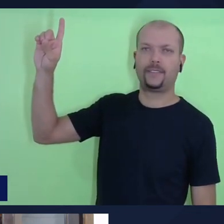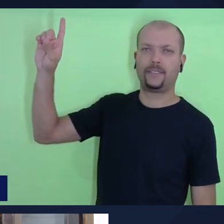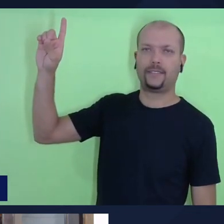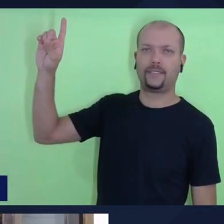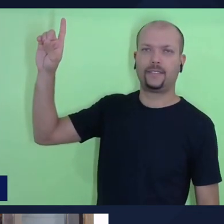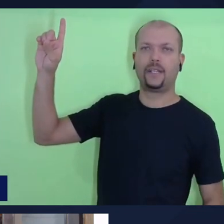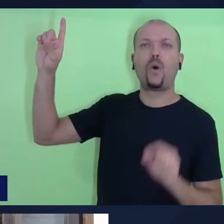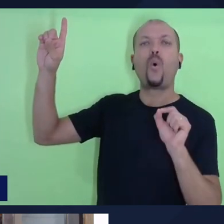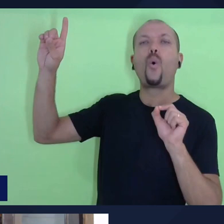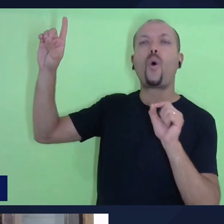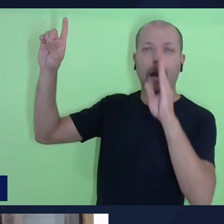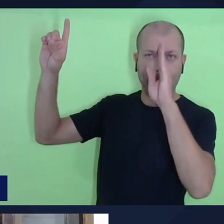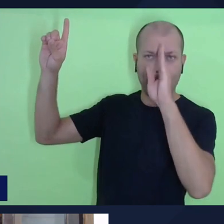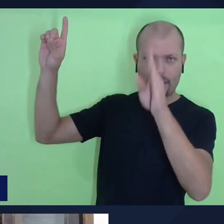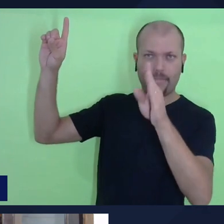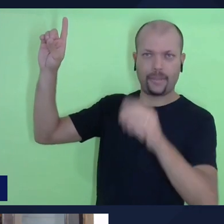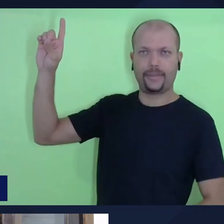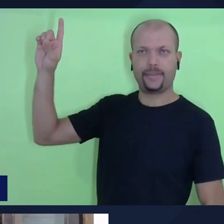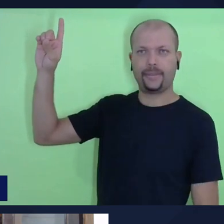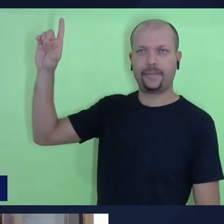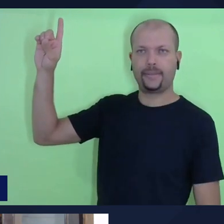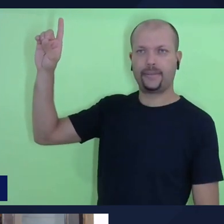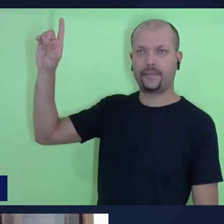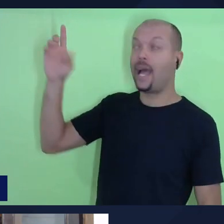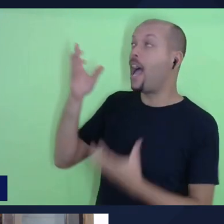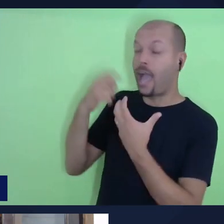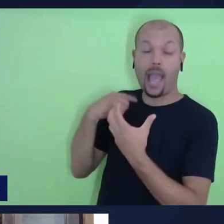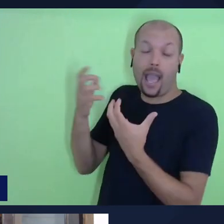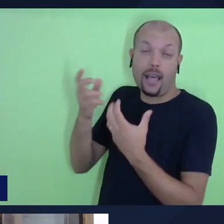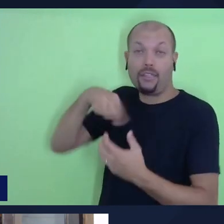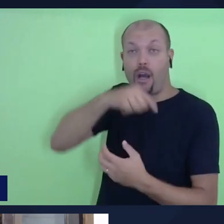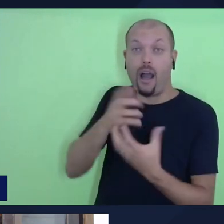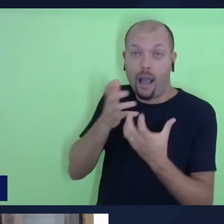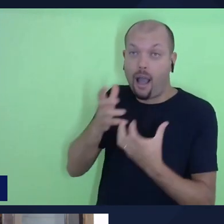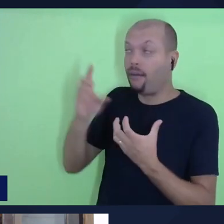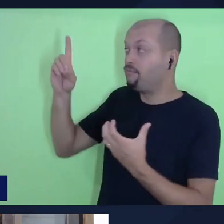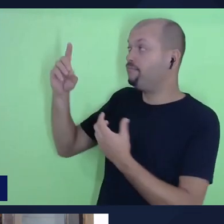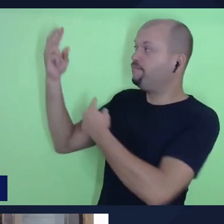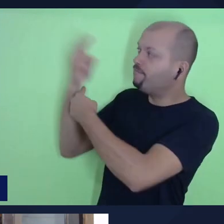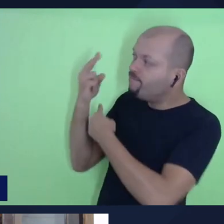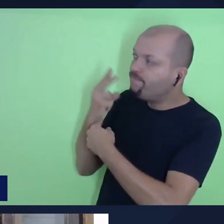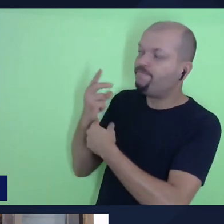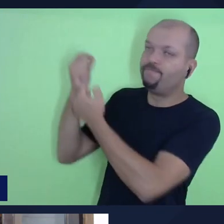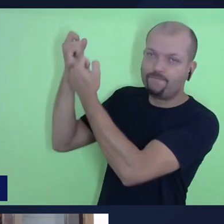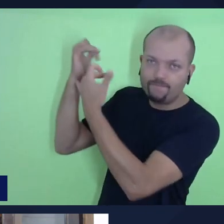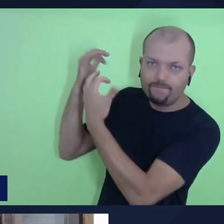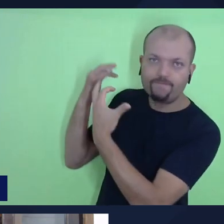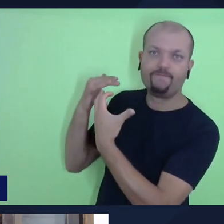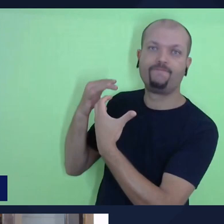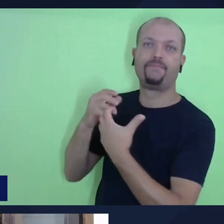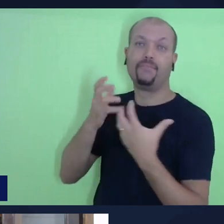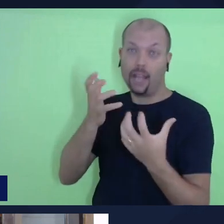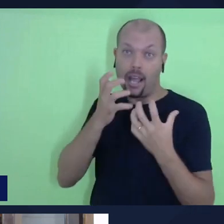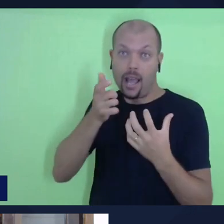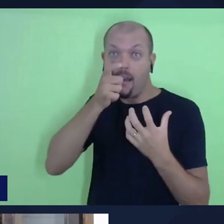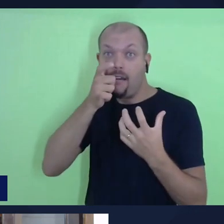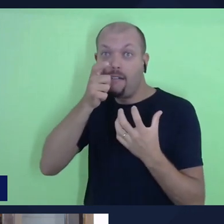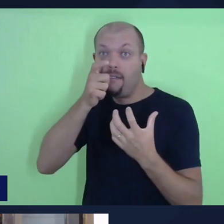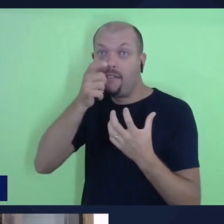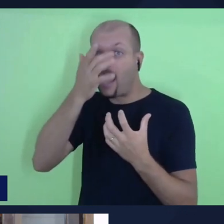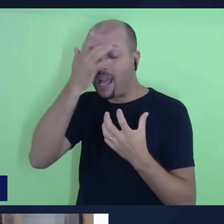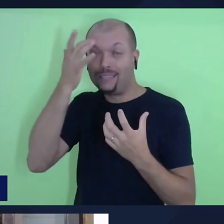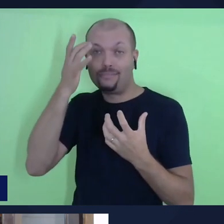Nós queremos que Deus cuide de nós, nós queremos que Deus nos abençoe, nós queremos ver os nossos negócios